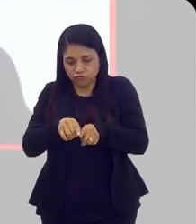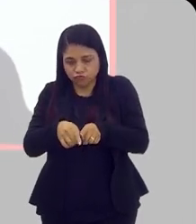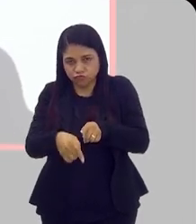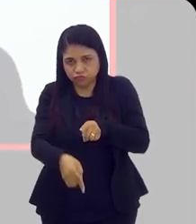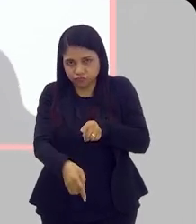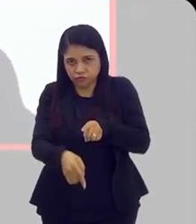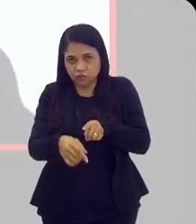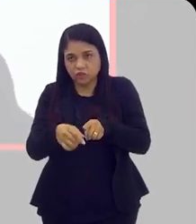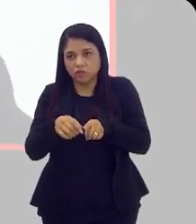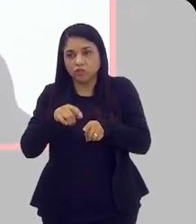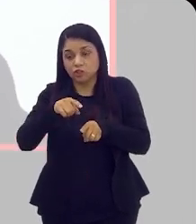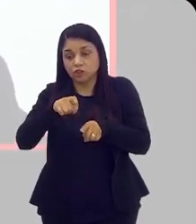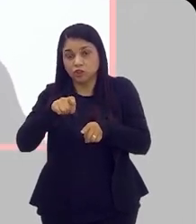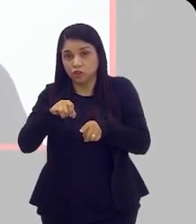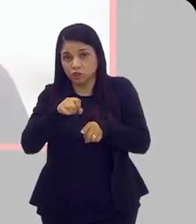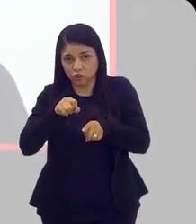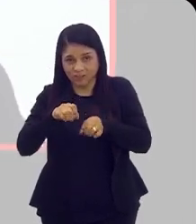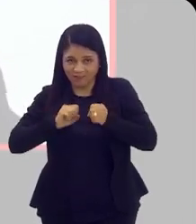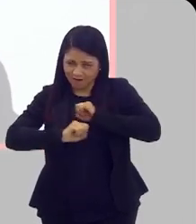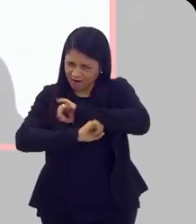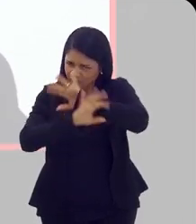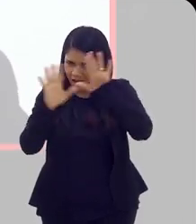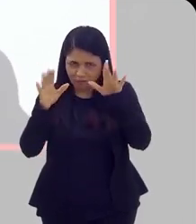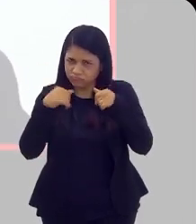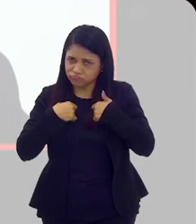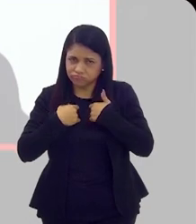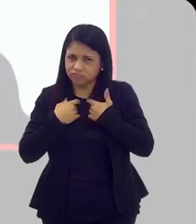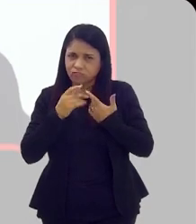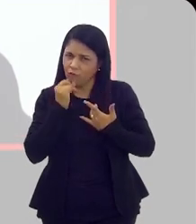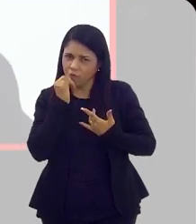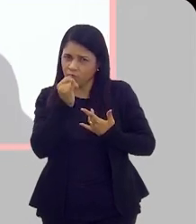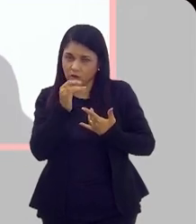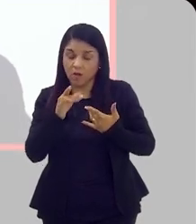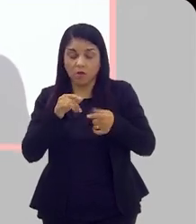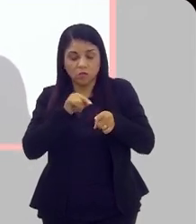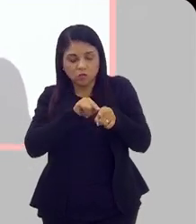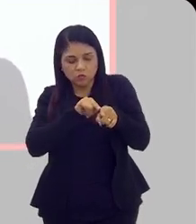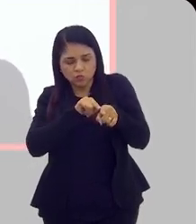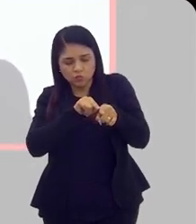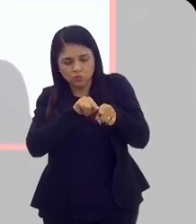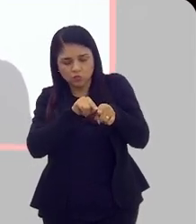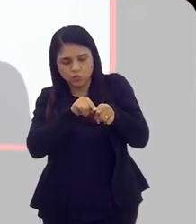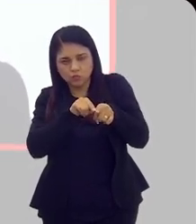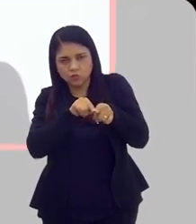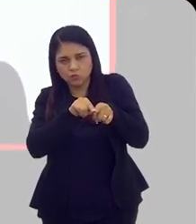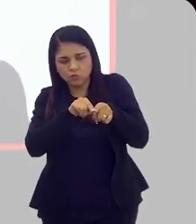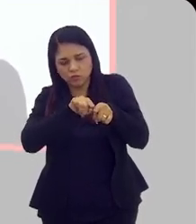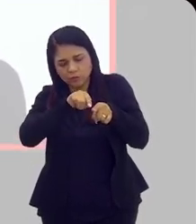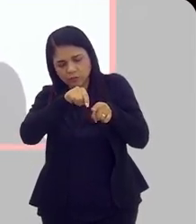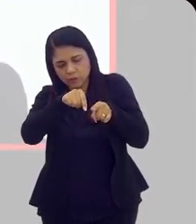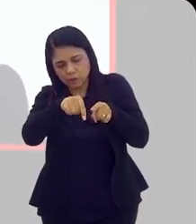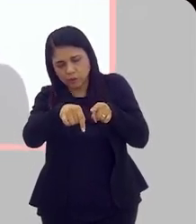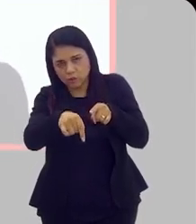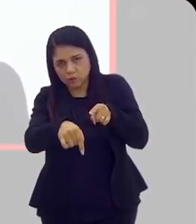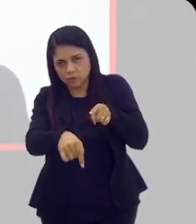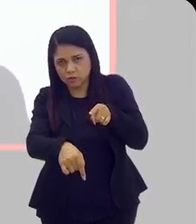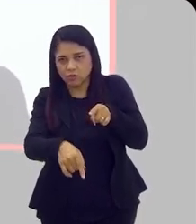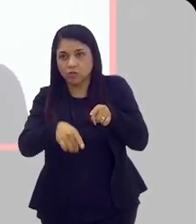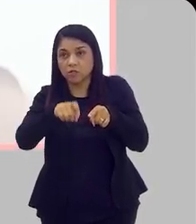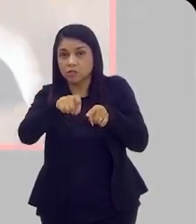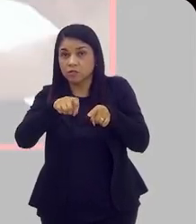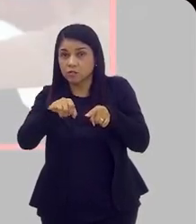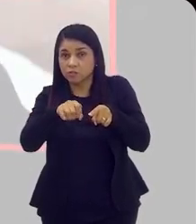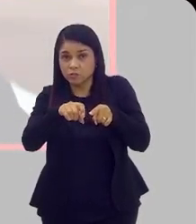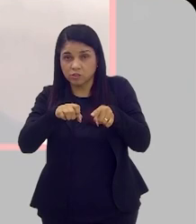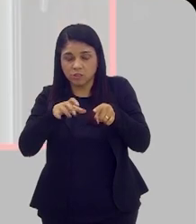na frente do vaso pra fazer xixi, falando de uma forma muito clara, a uretra tá levando, é o canal, é o túnel que leva a urina da